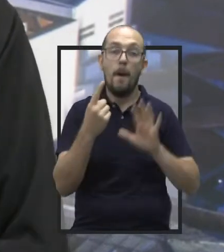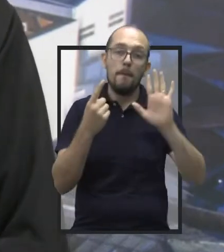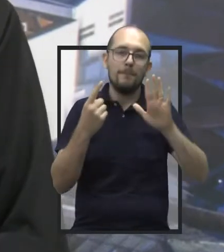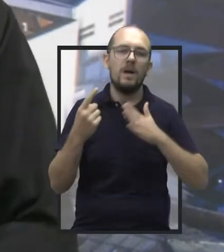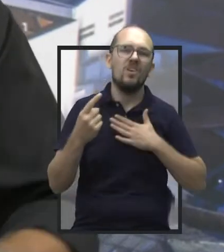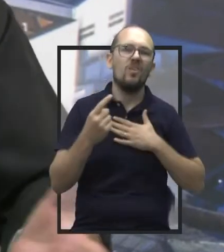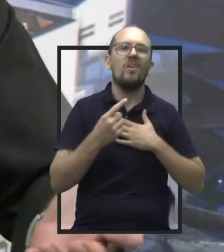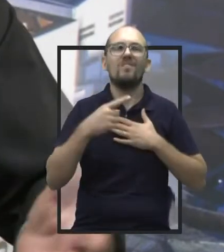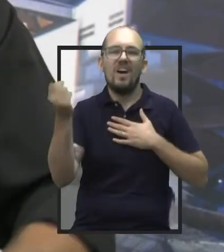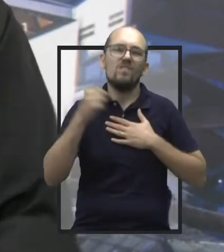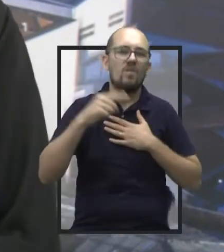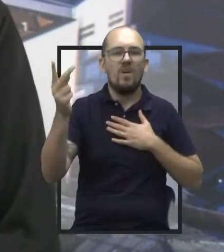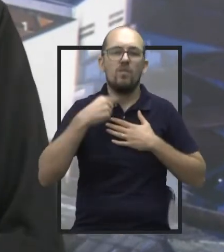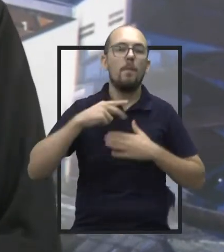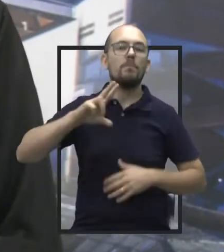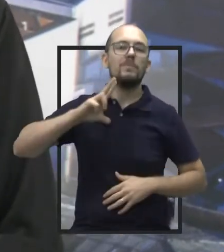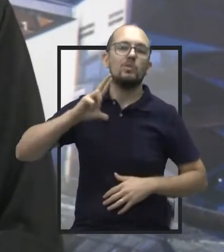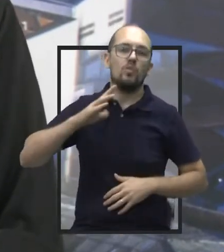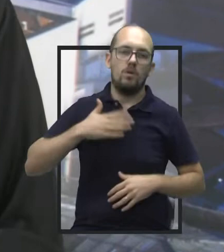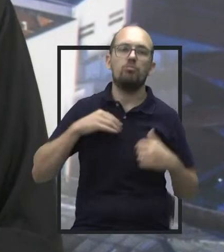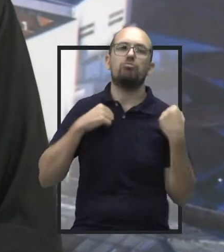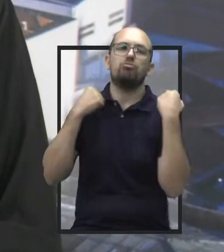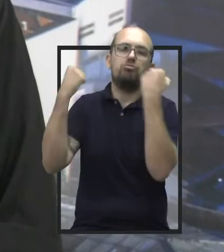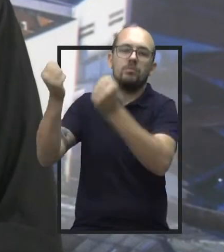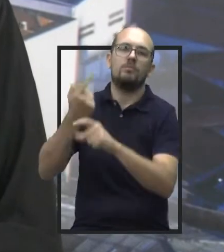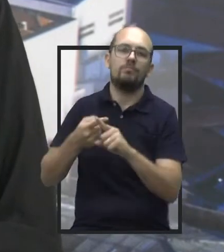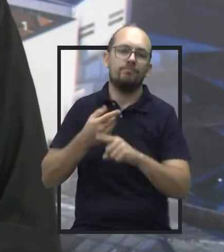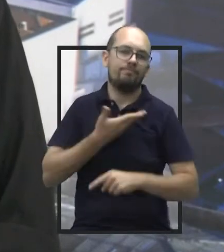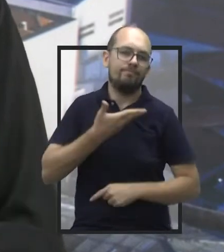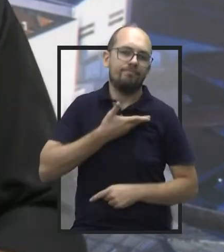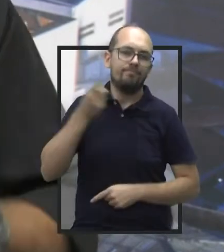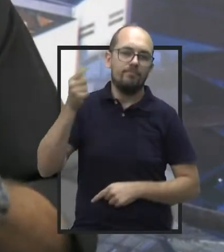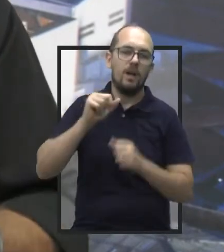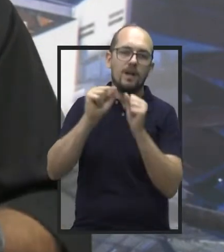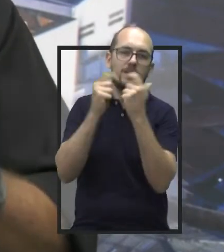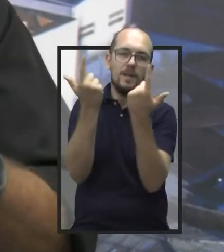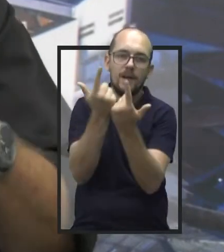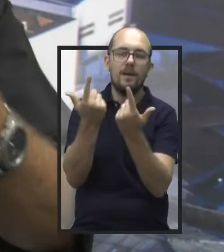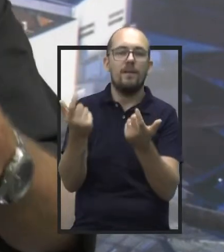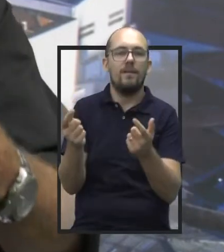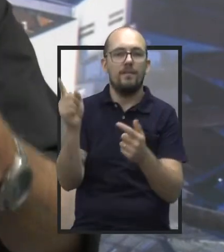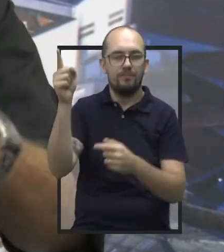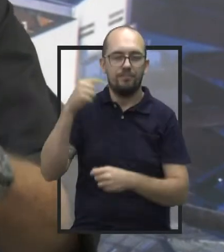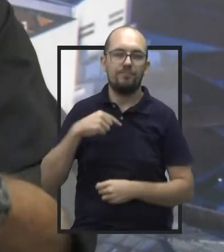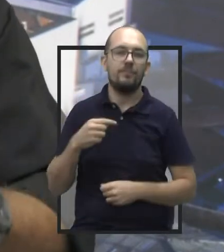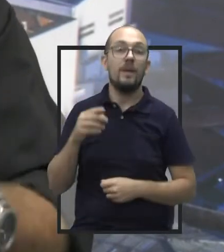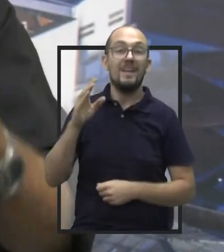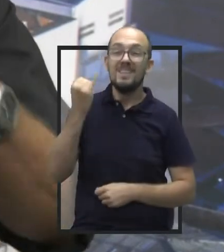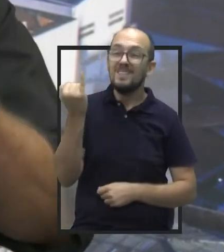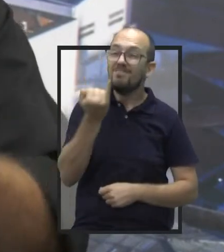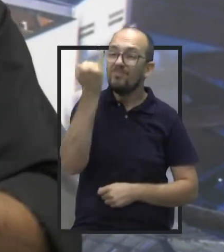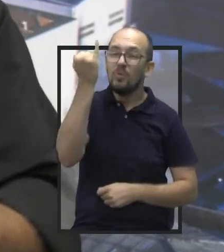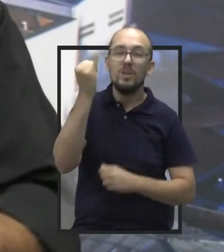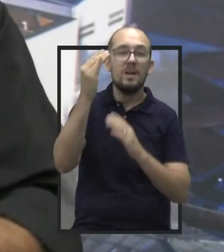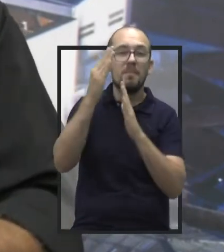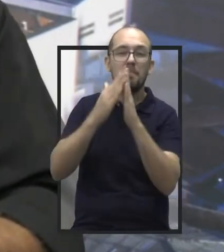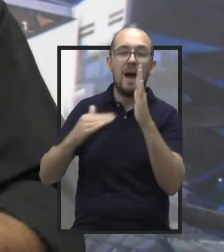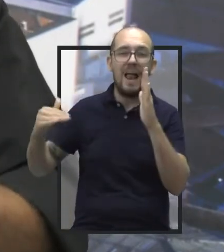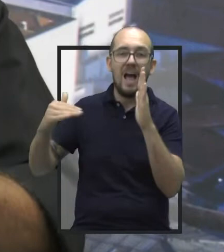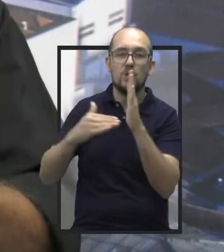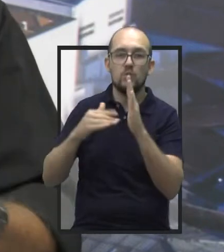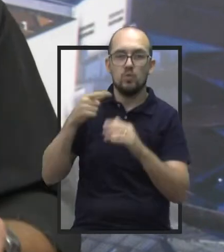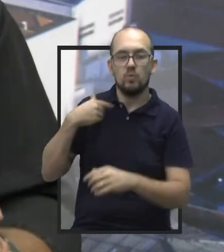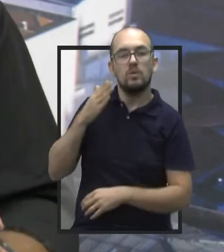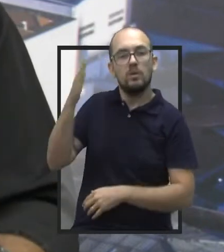amigos lá, tanto no Palácio quanto na Assembleia, né? E o importante é você ter esse acesso dentro do Palácio com os secretários,